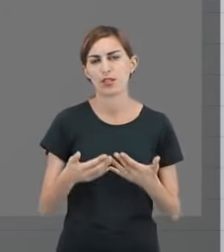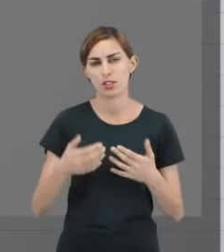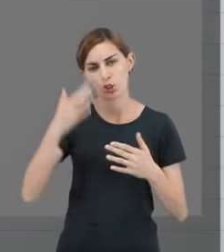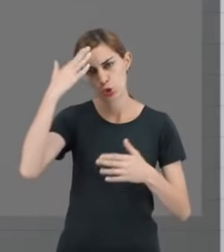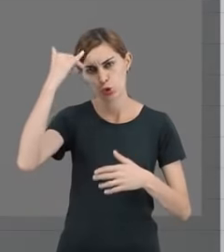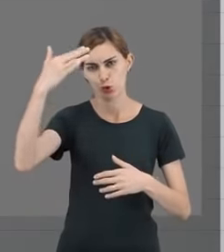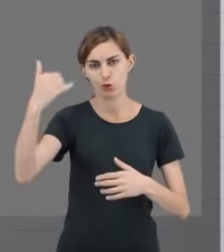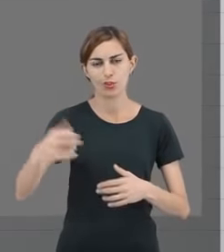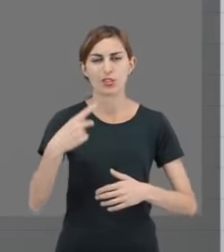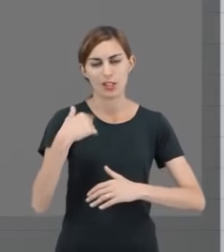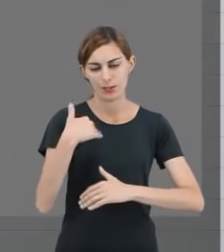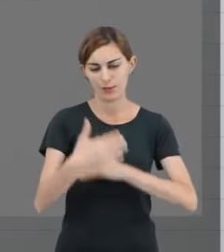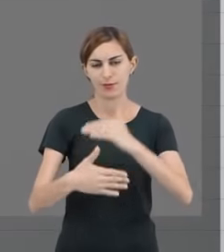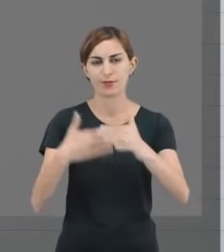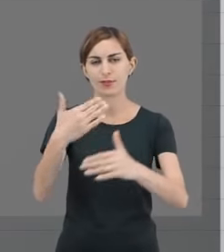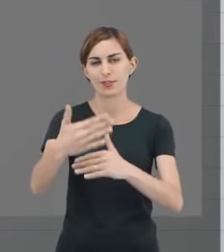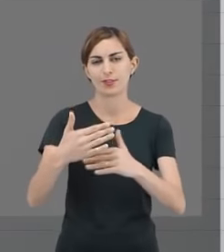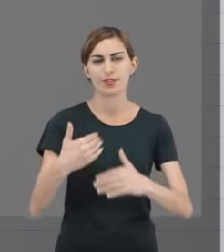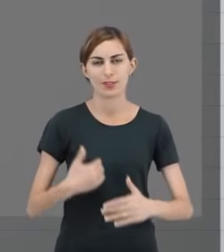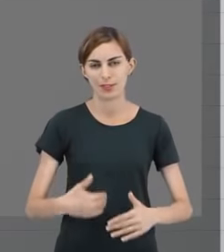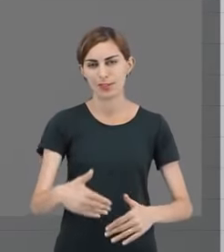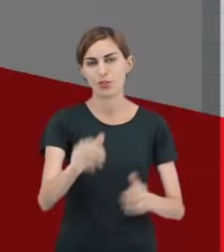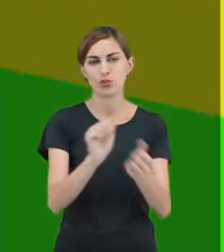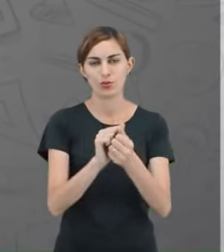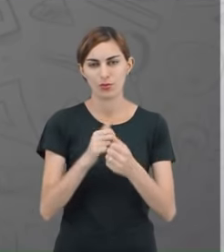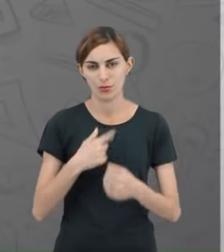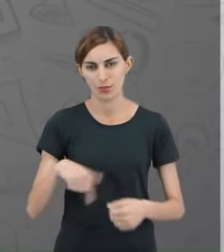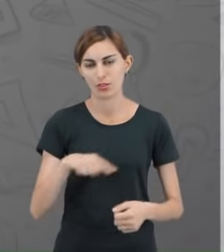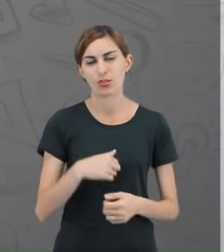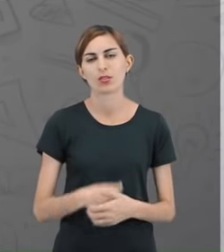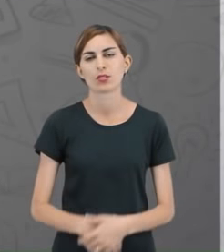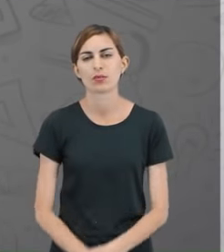sucesso nessa caminhada, nessa trajetória junto com a gente.